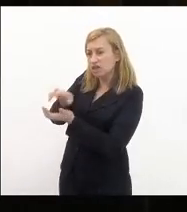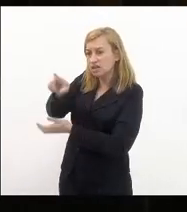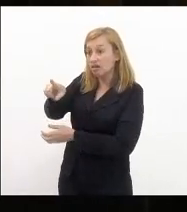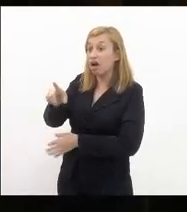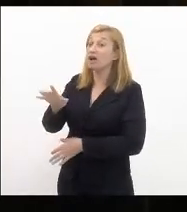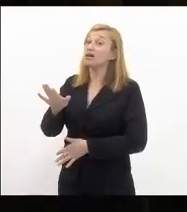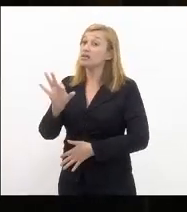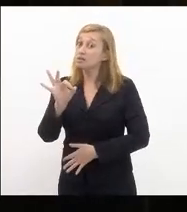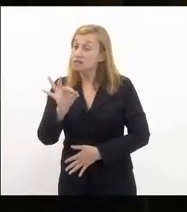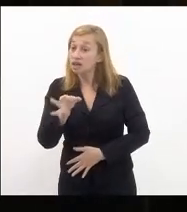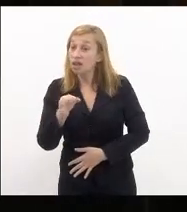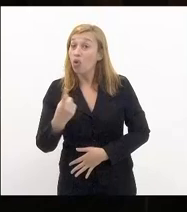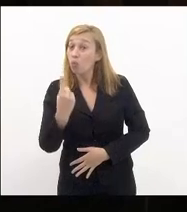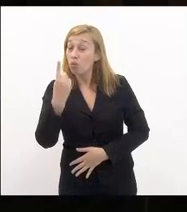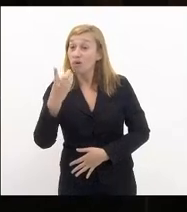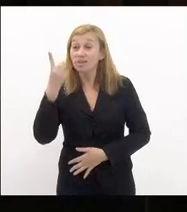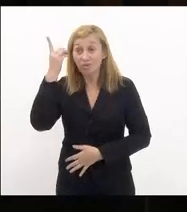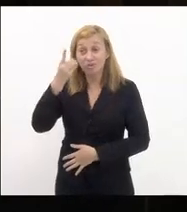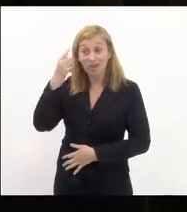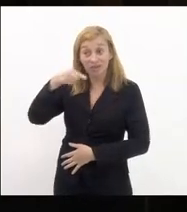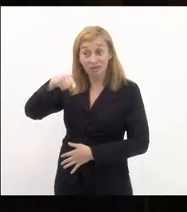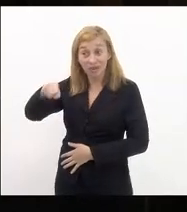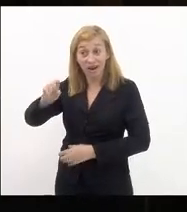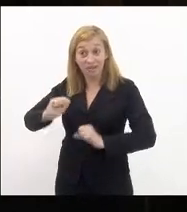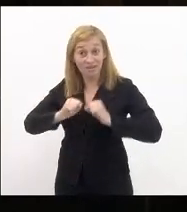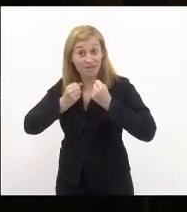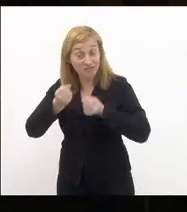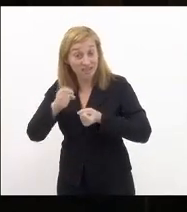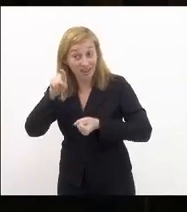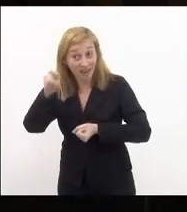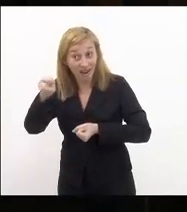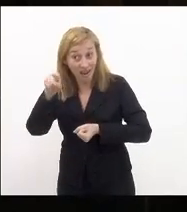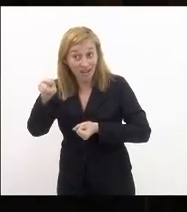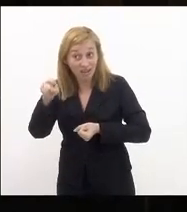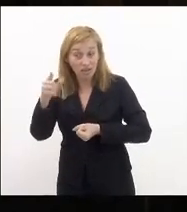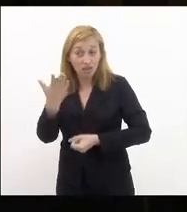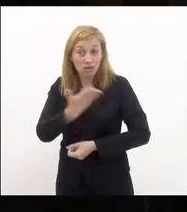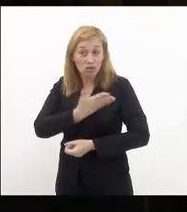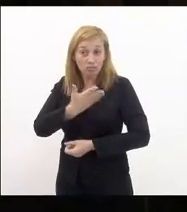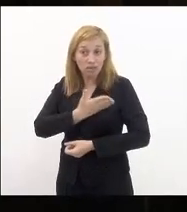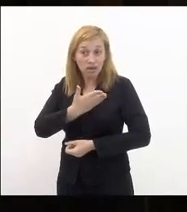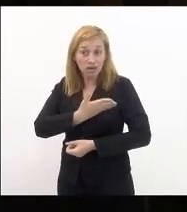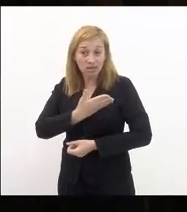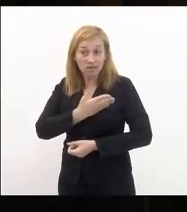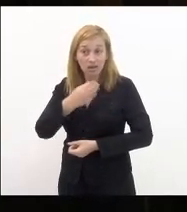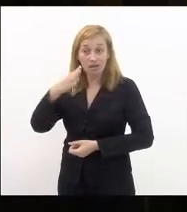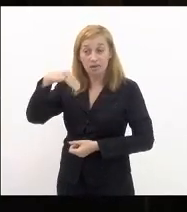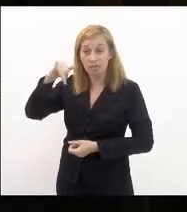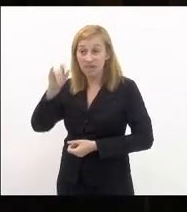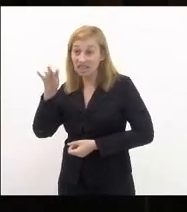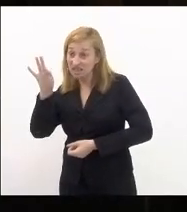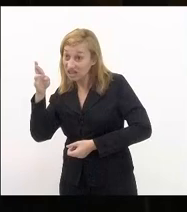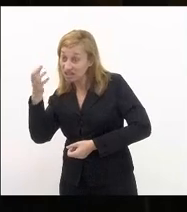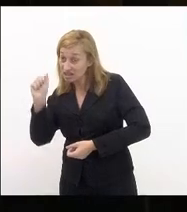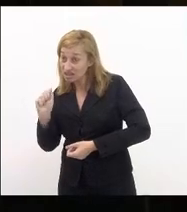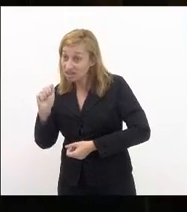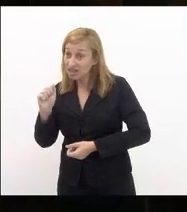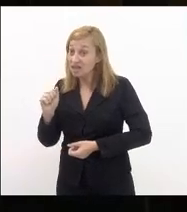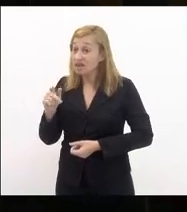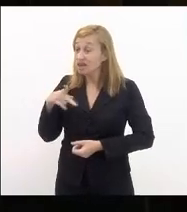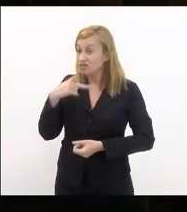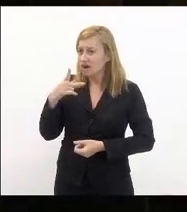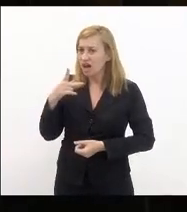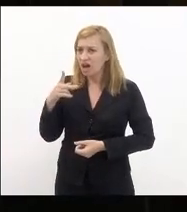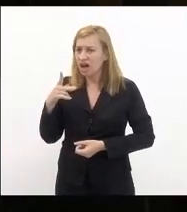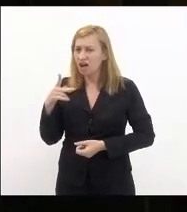tinha uma deputada que foi lá fazer a defesa da sua colega de militância que propôs dando